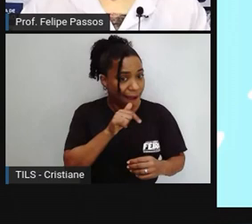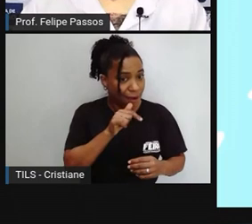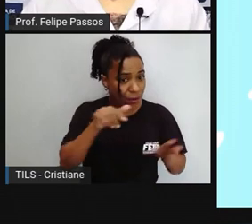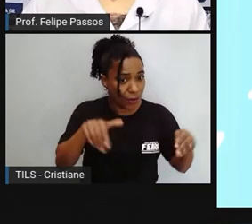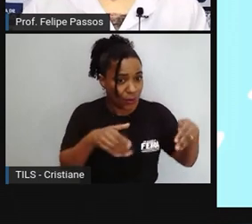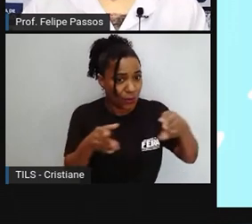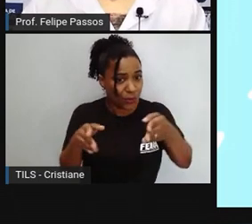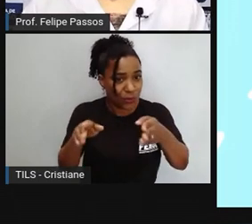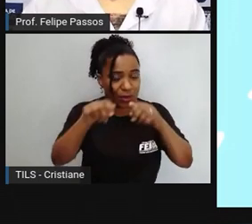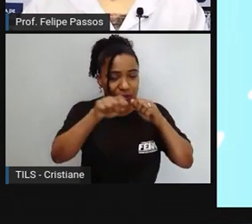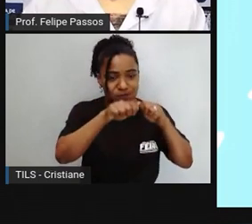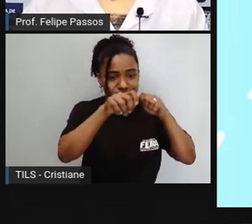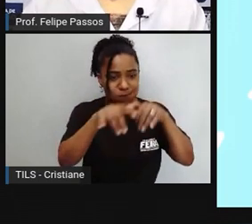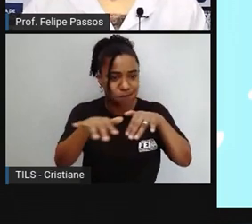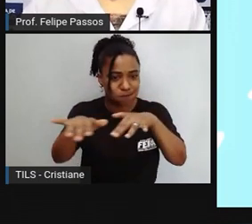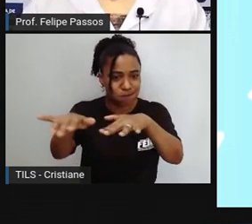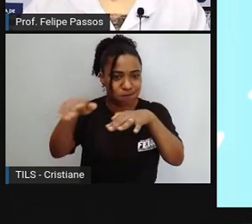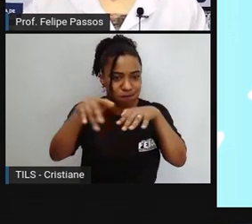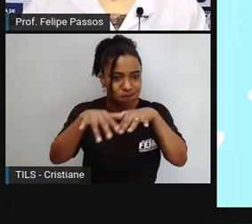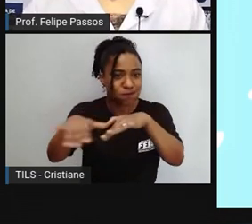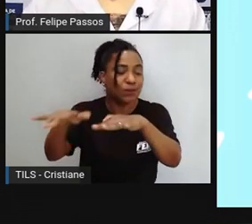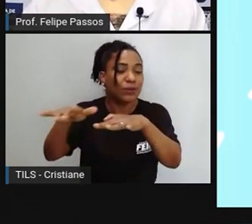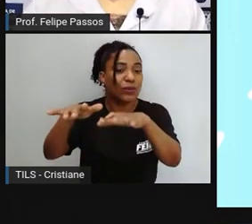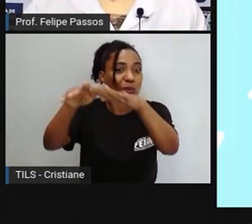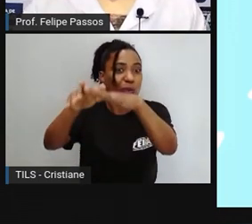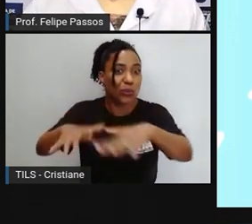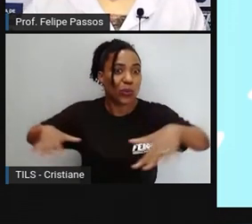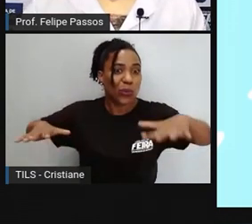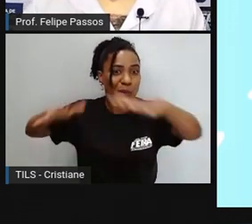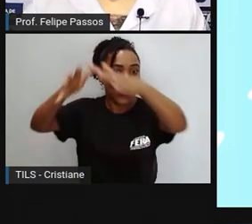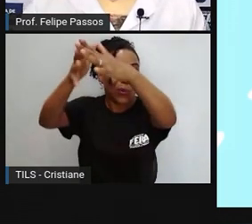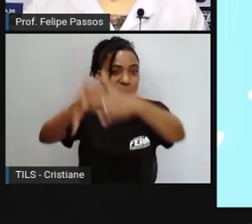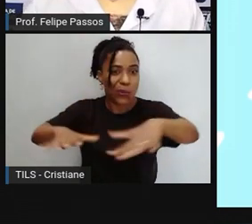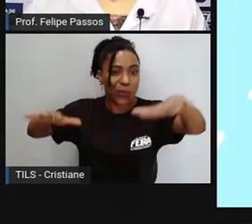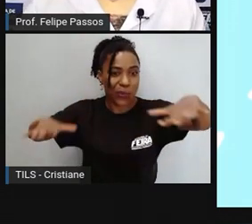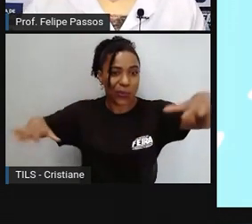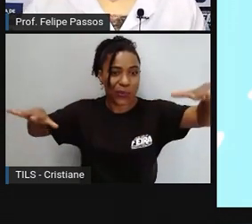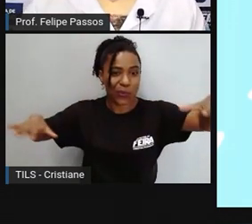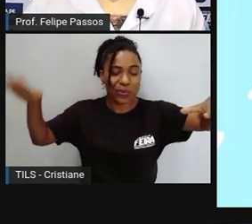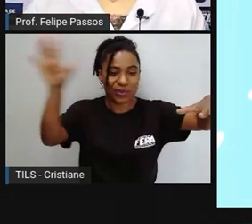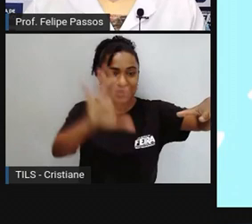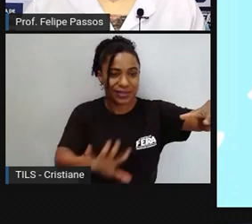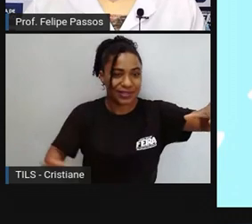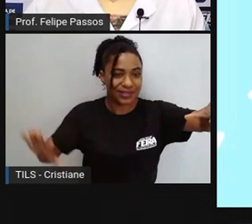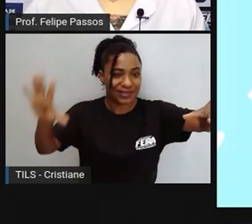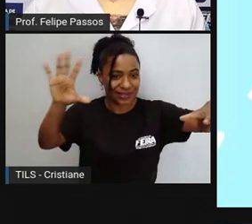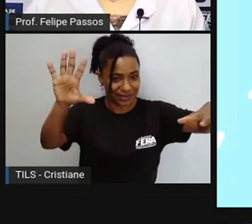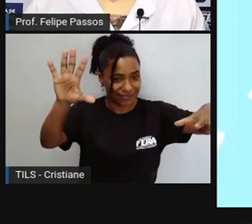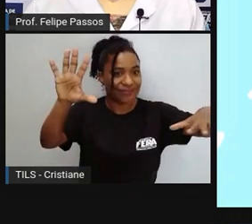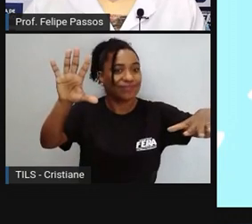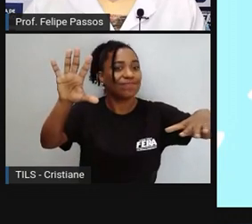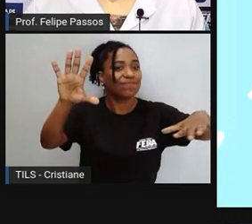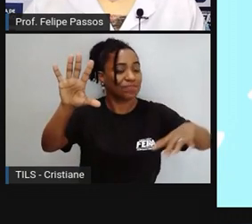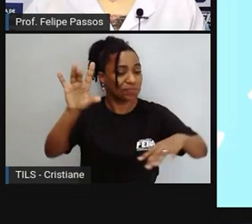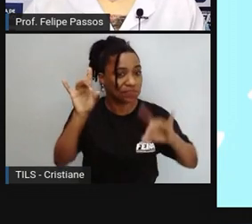exatamente onde fica o Ibero Star